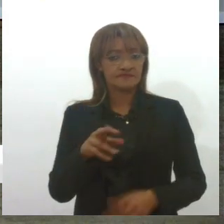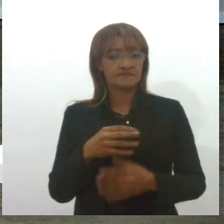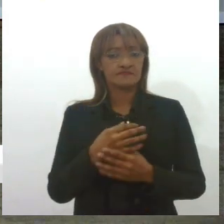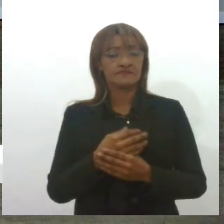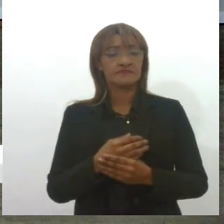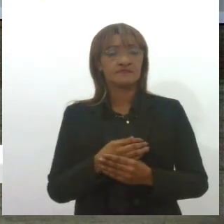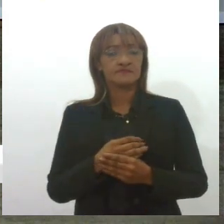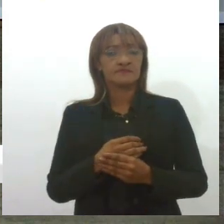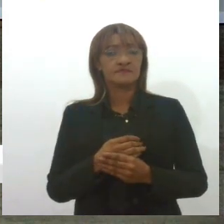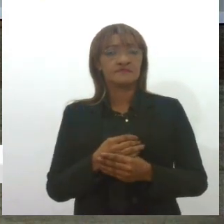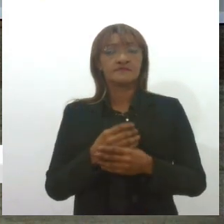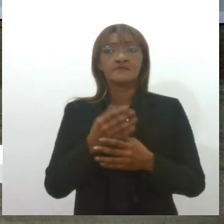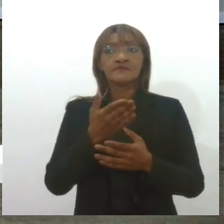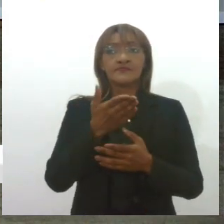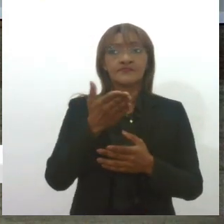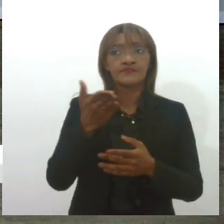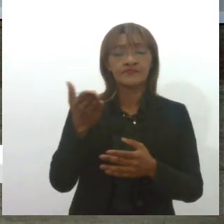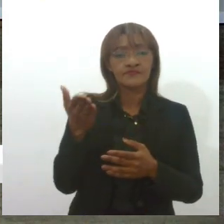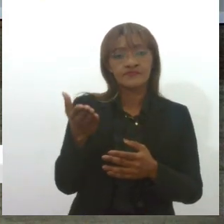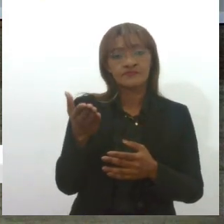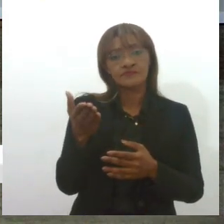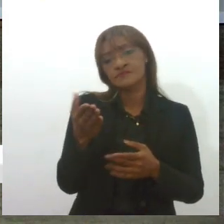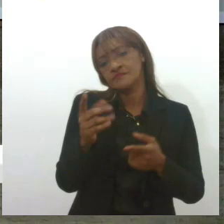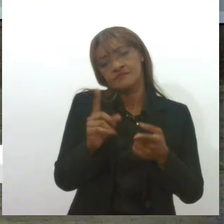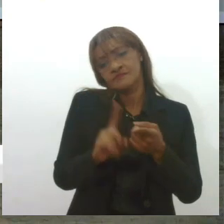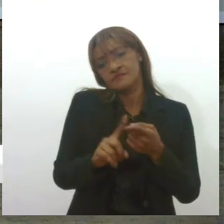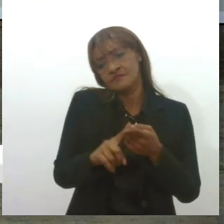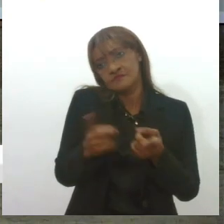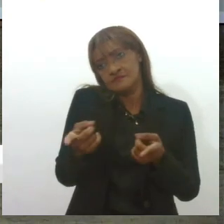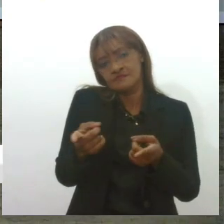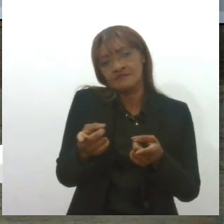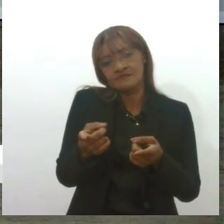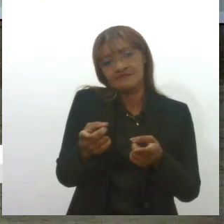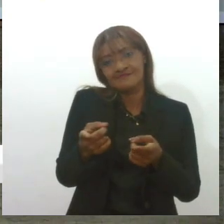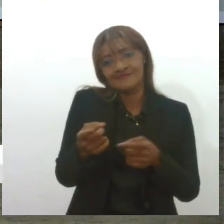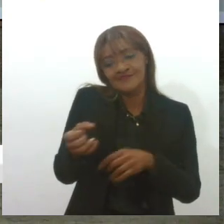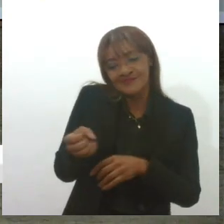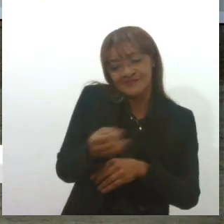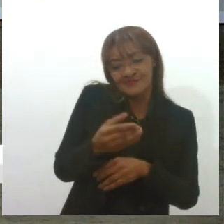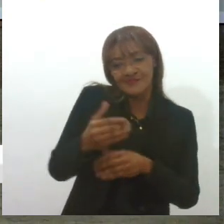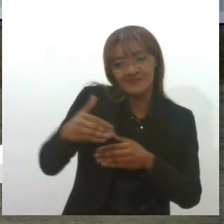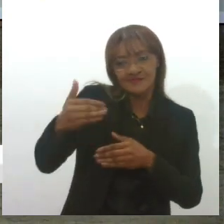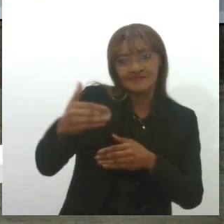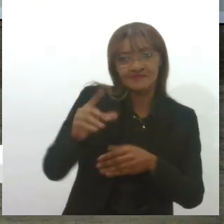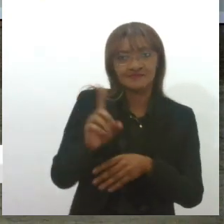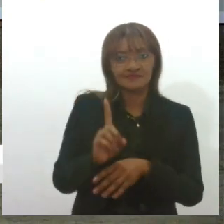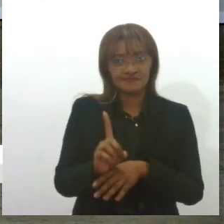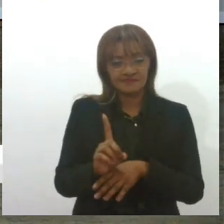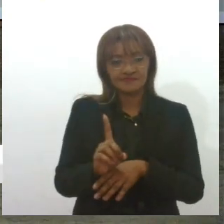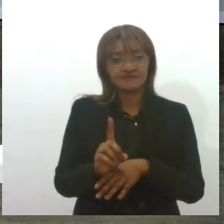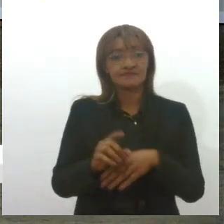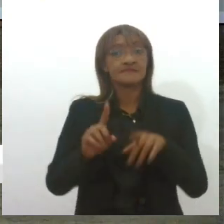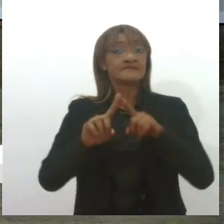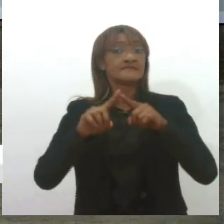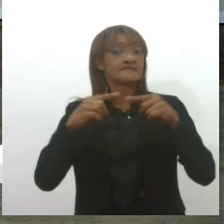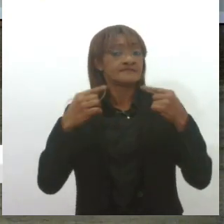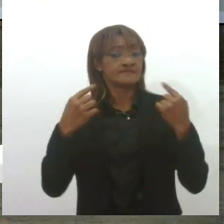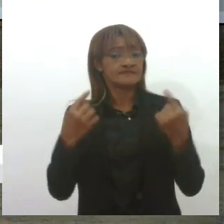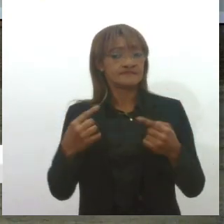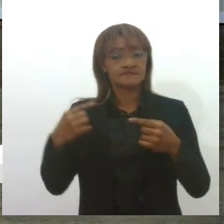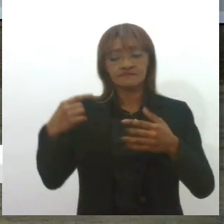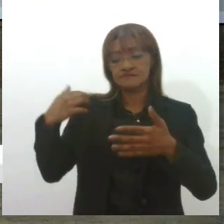Vocês não são também novatas na carreira, já estão há bastante tempo. Mas nessa